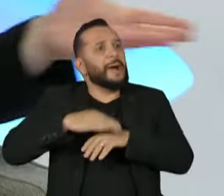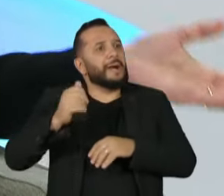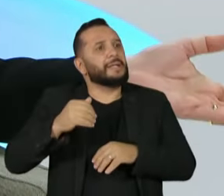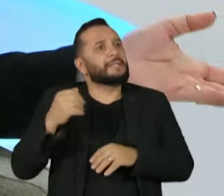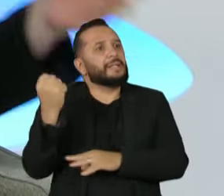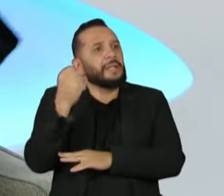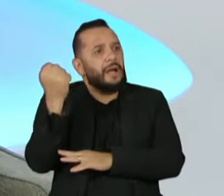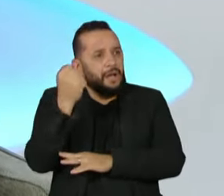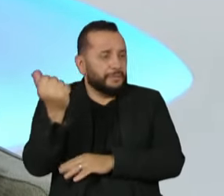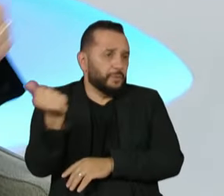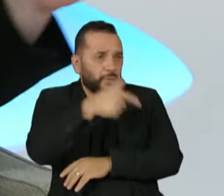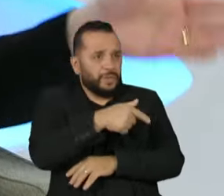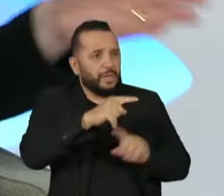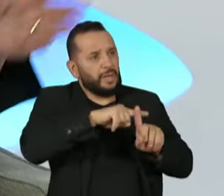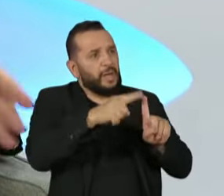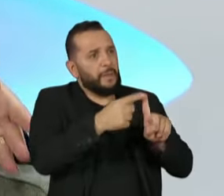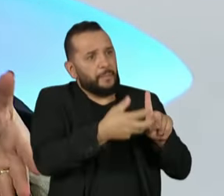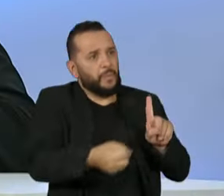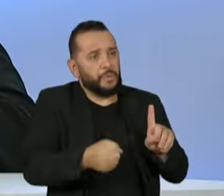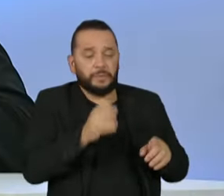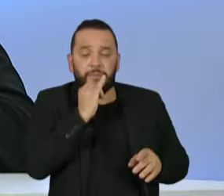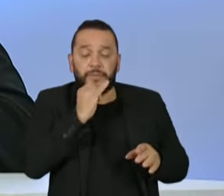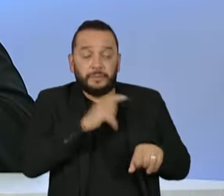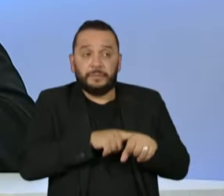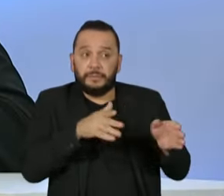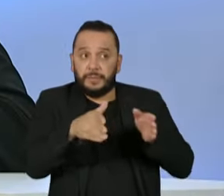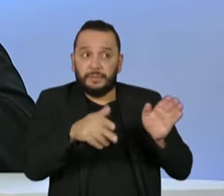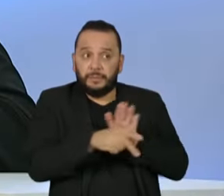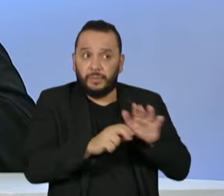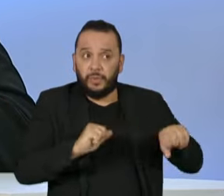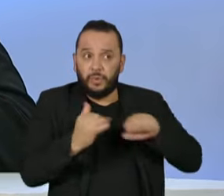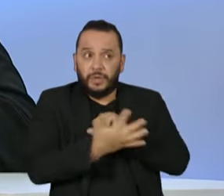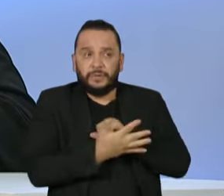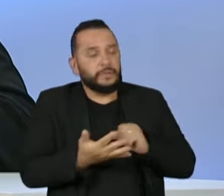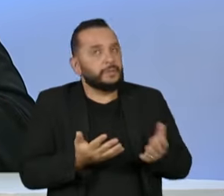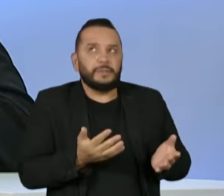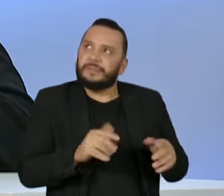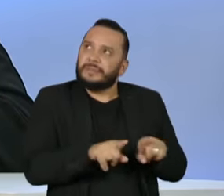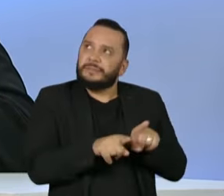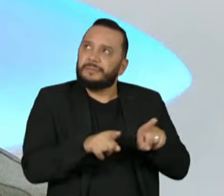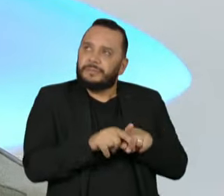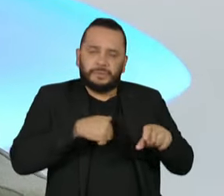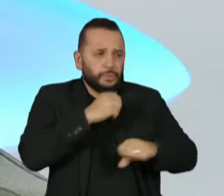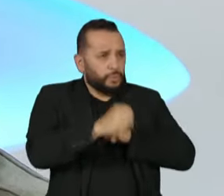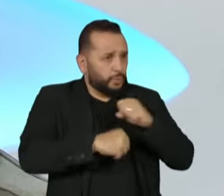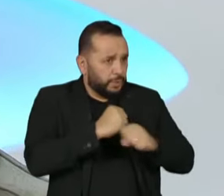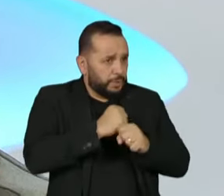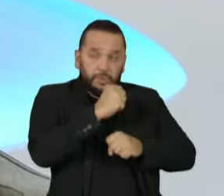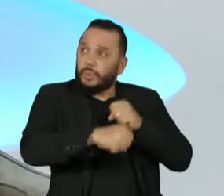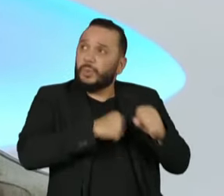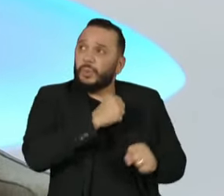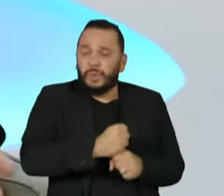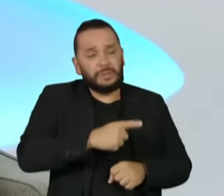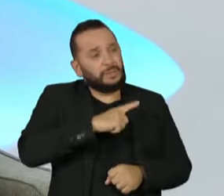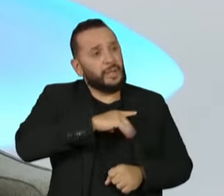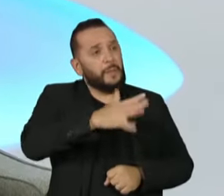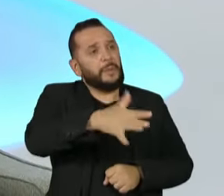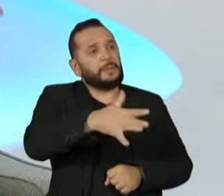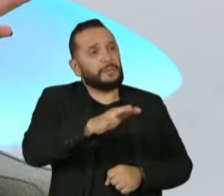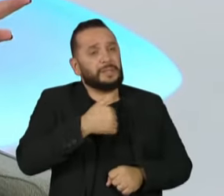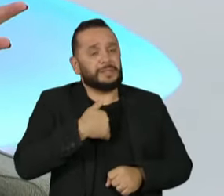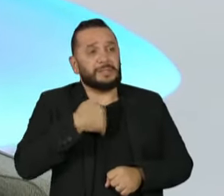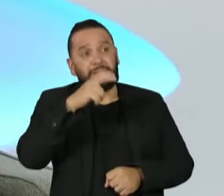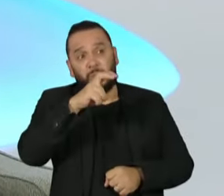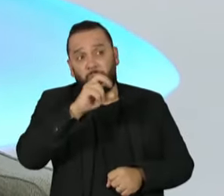Recentemente eu vi, na pandemia, e não é só na pandemia, todos os anos, Renato. É assim, nós temos mais ou menos algo em torno de